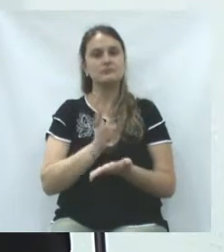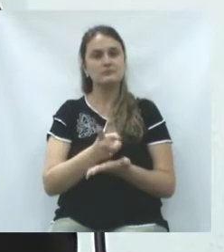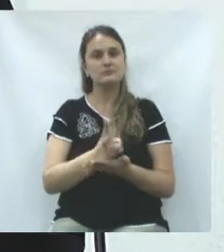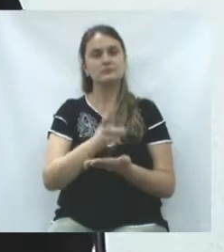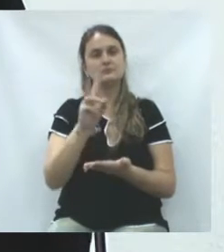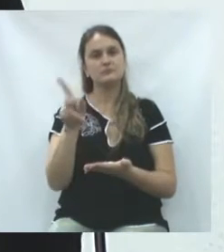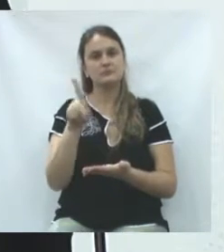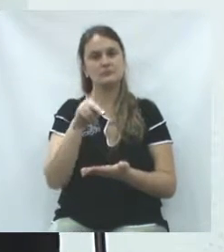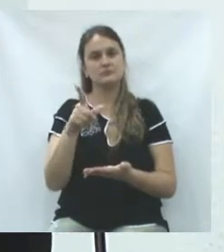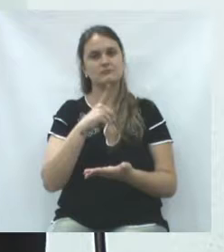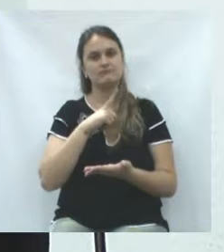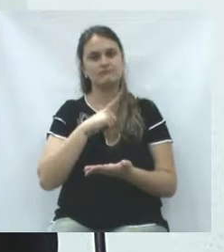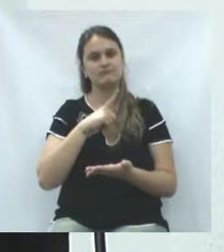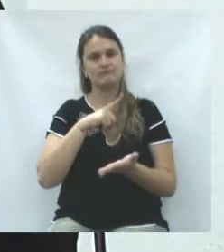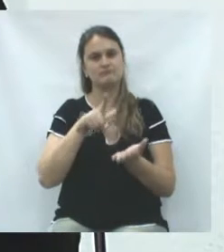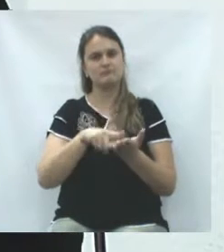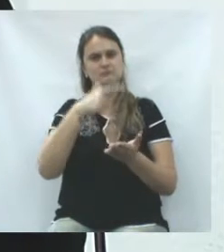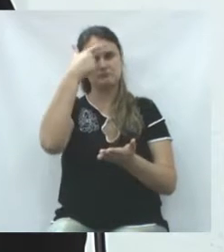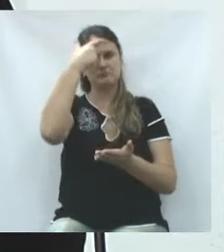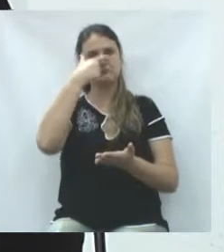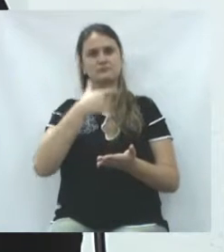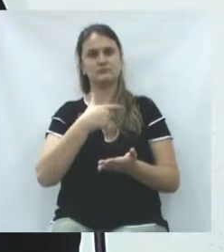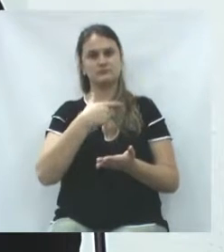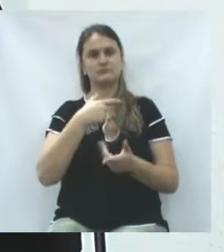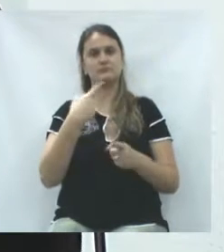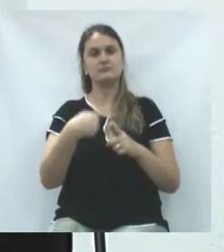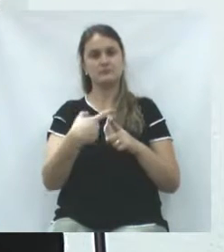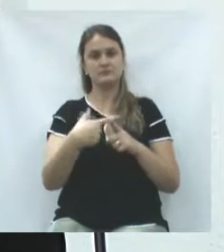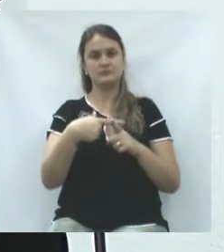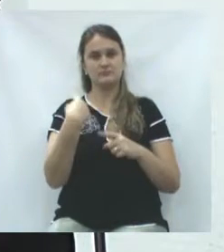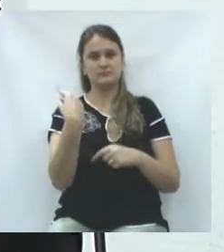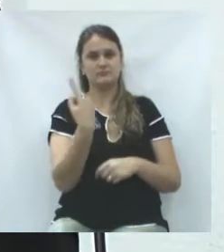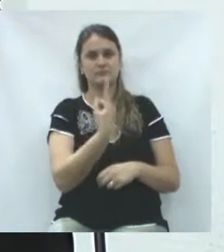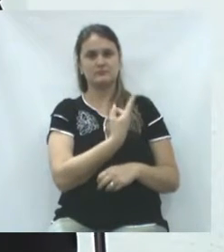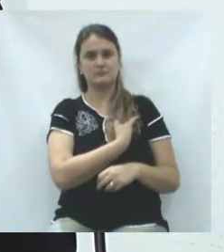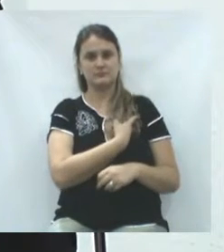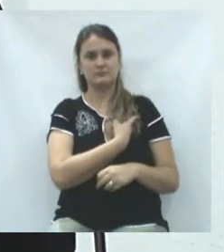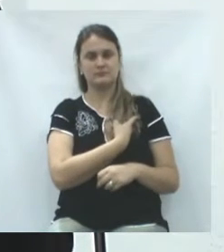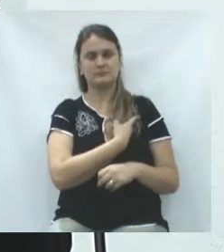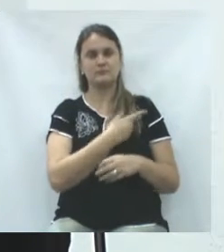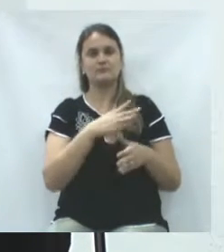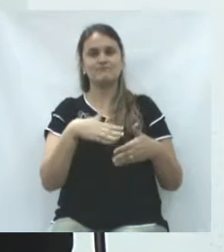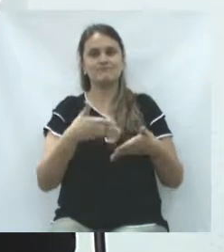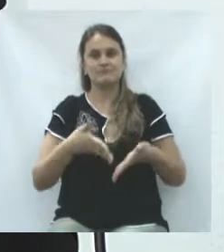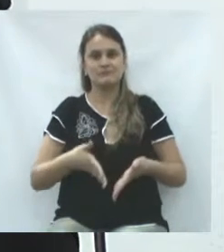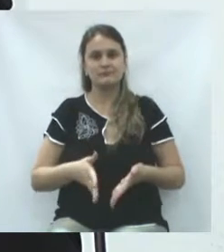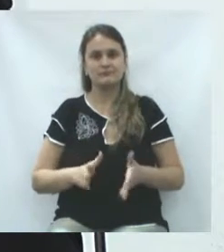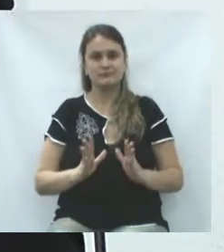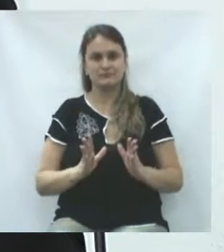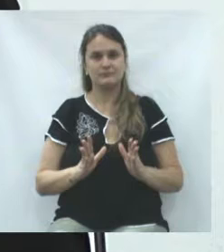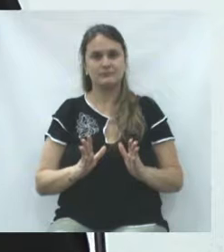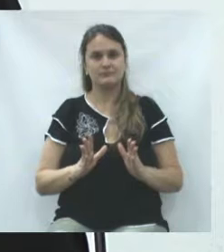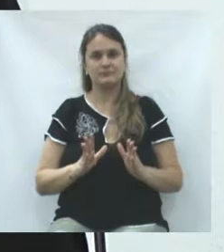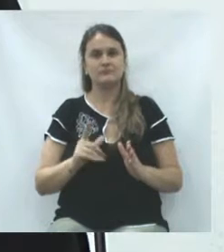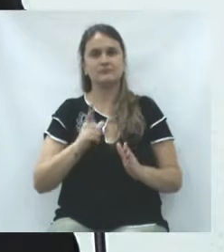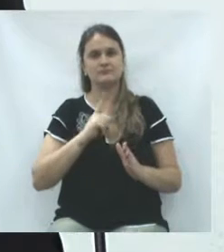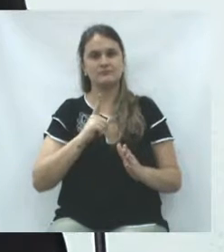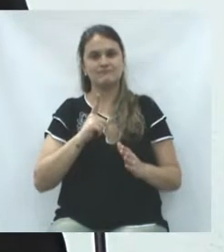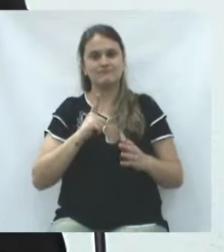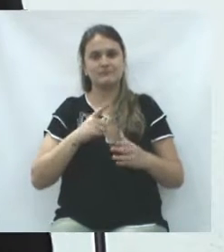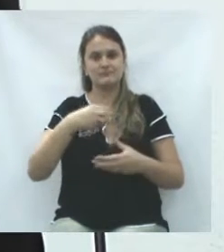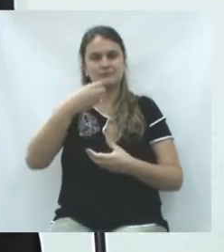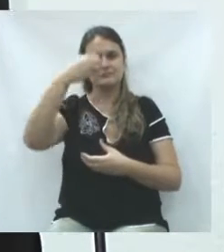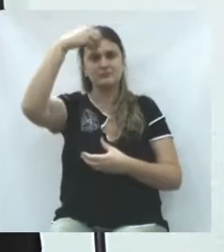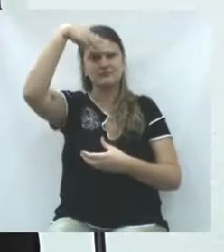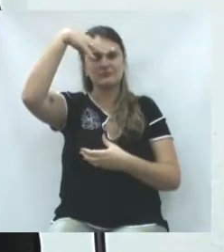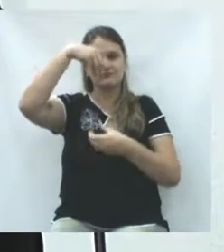Sempre eles têm papel, porque cada um de nós, quando nasce, nasce com uma